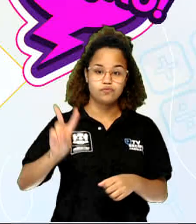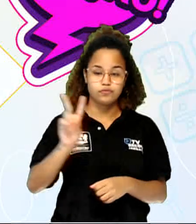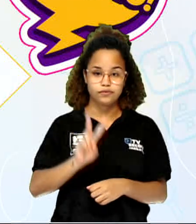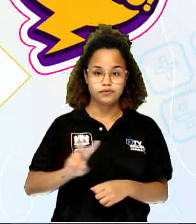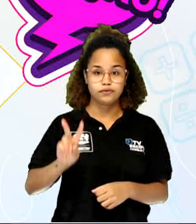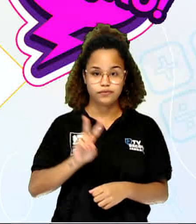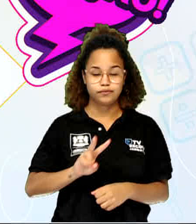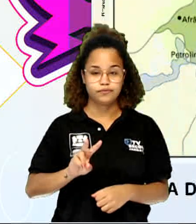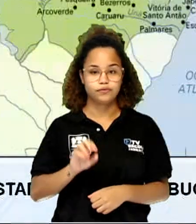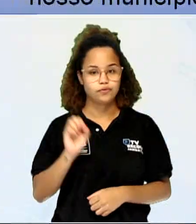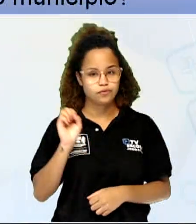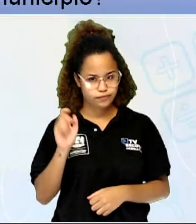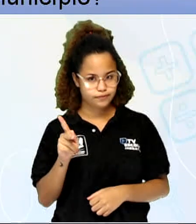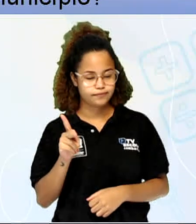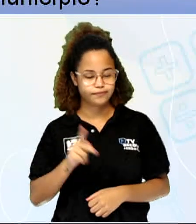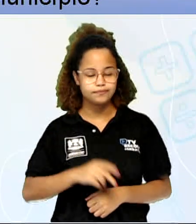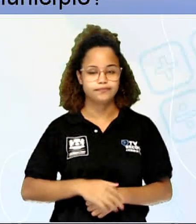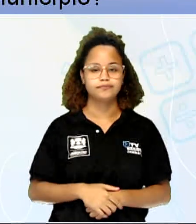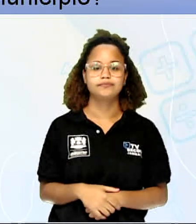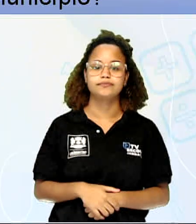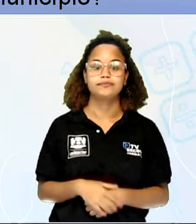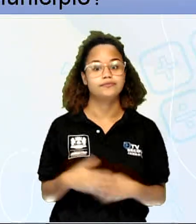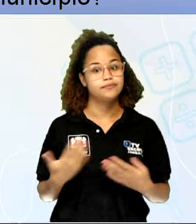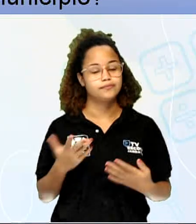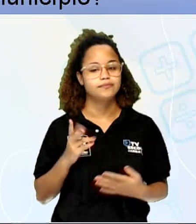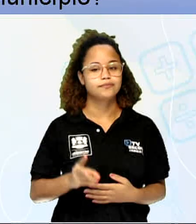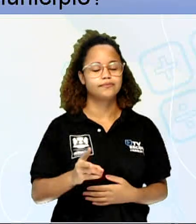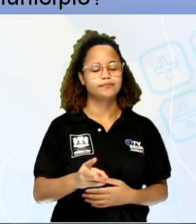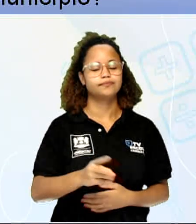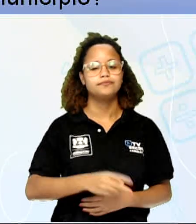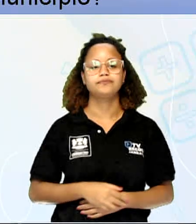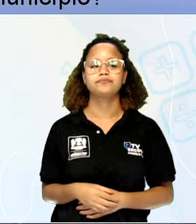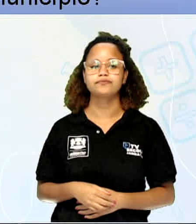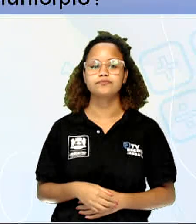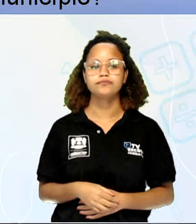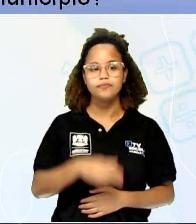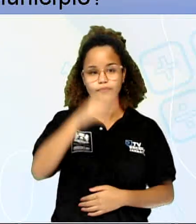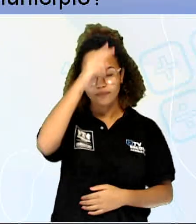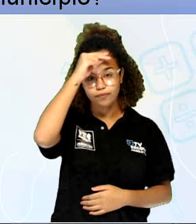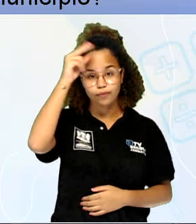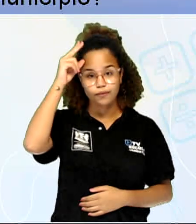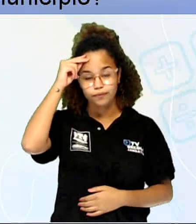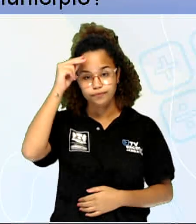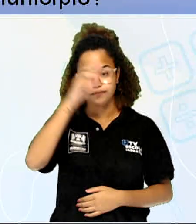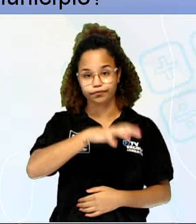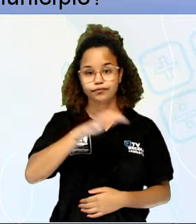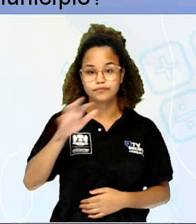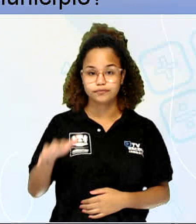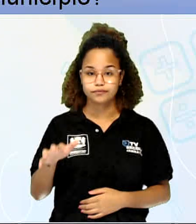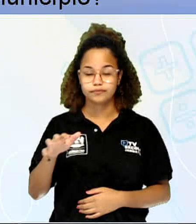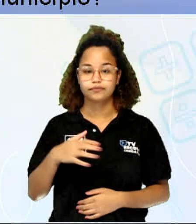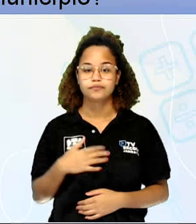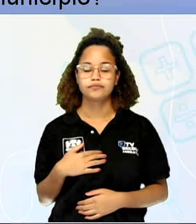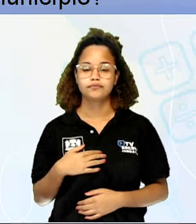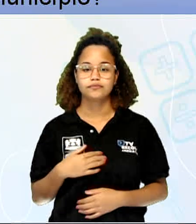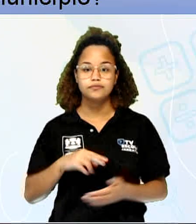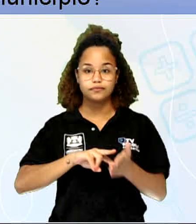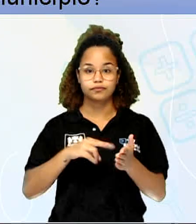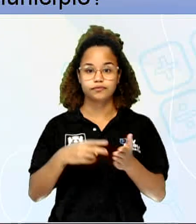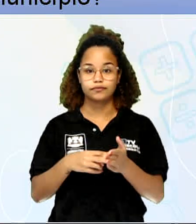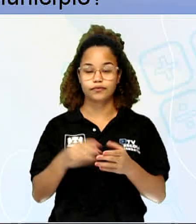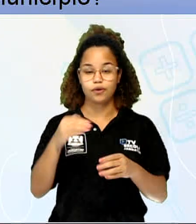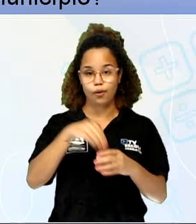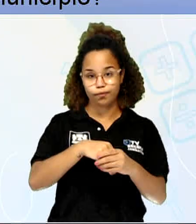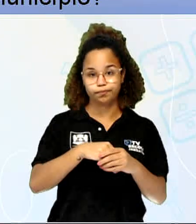Tudo bem até aí? Vamos continuar. O município parte do estado. Nós